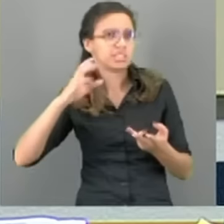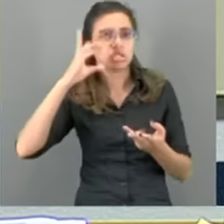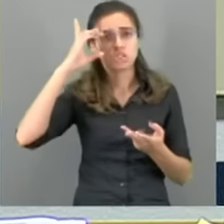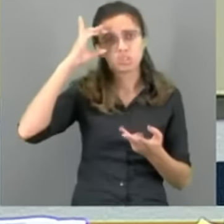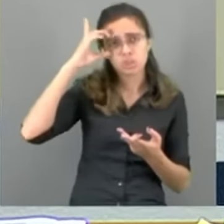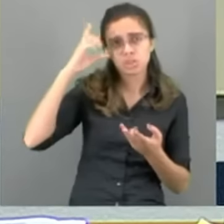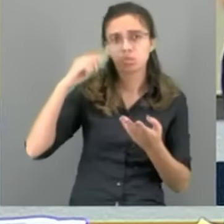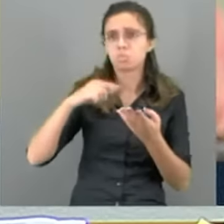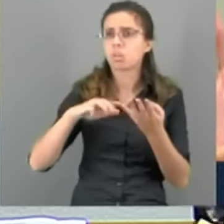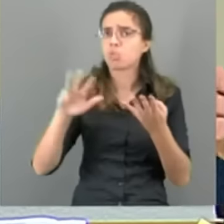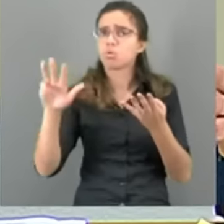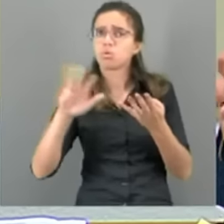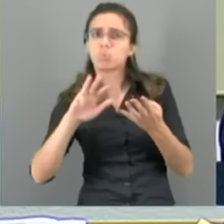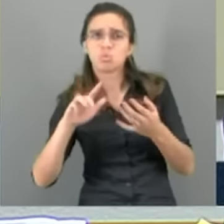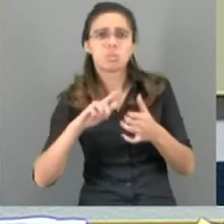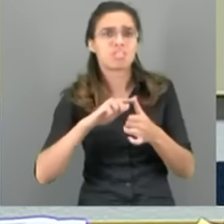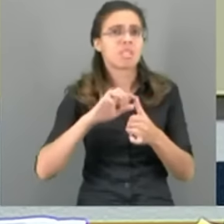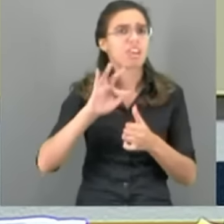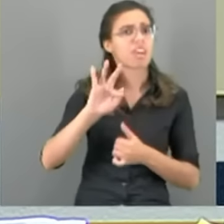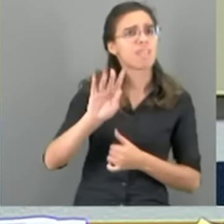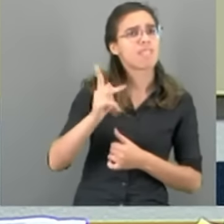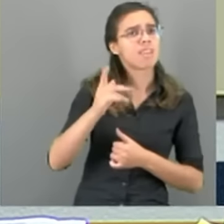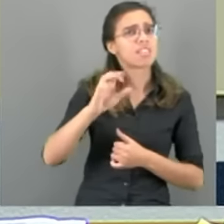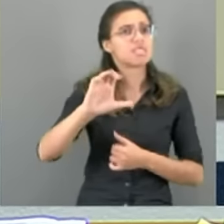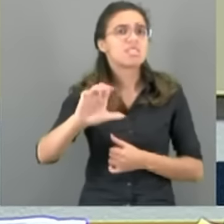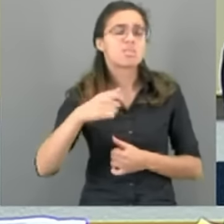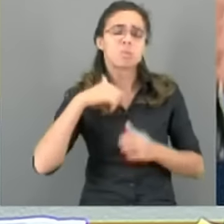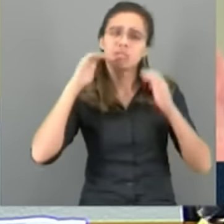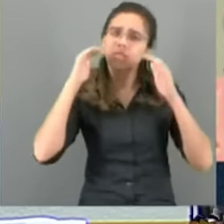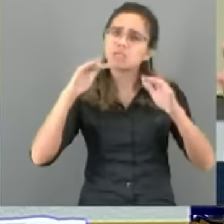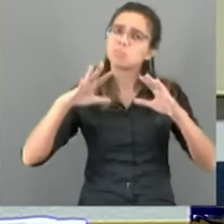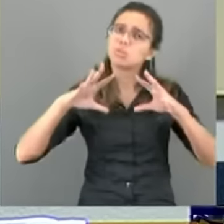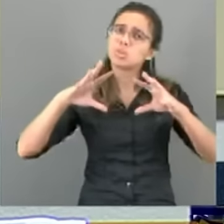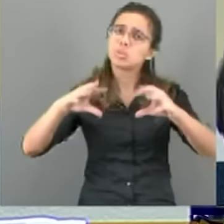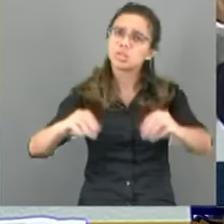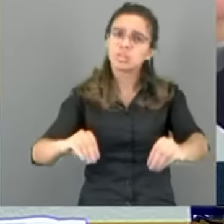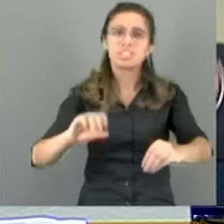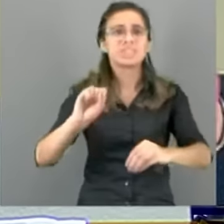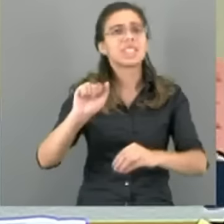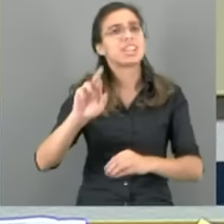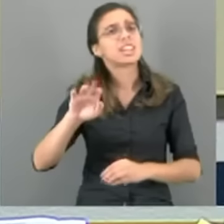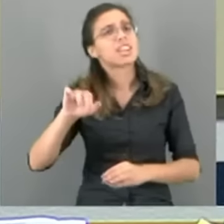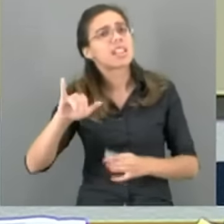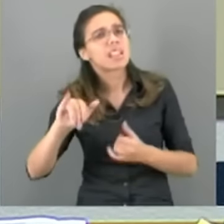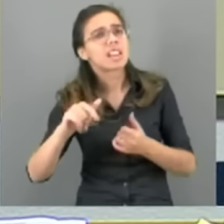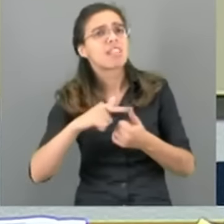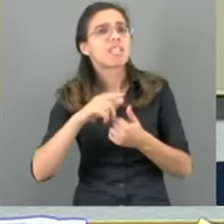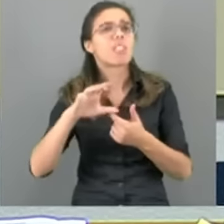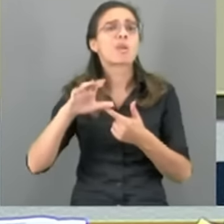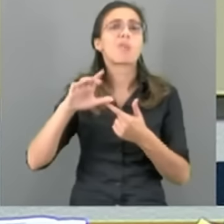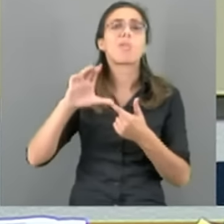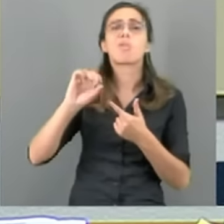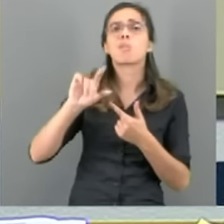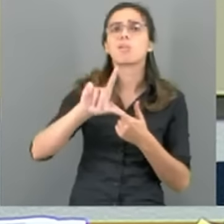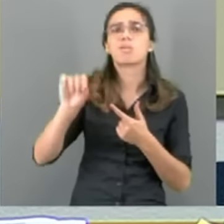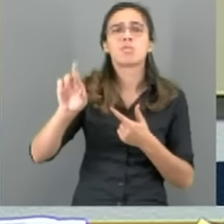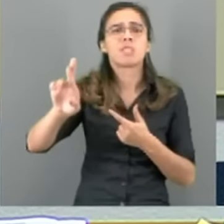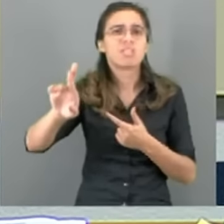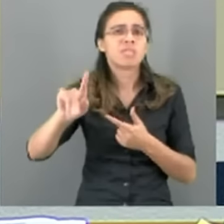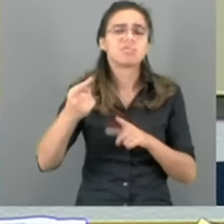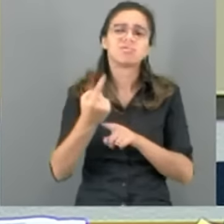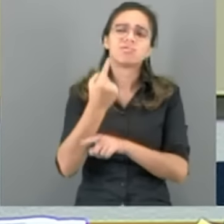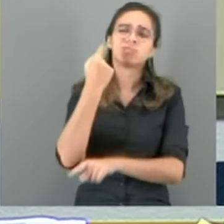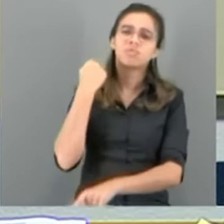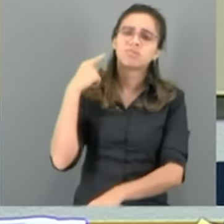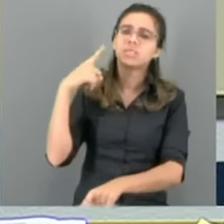o presidente Lula, o Fernando Henrique. Por quê? O Sarney, o Fernando Collor. Porque eles tiveram uma